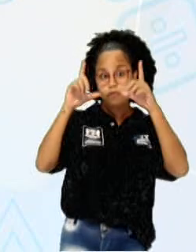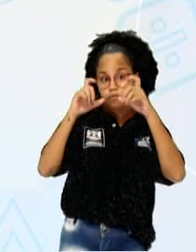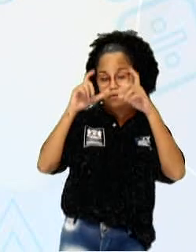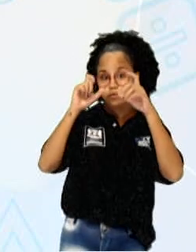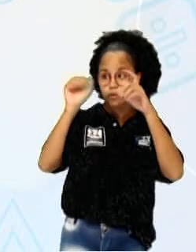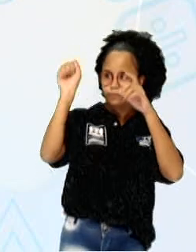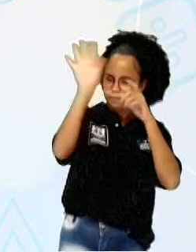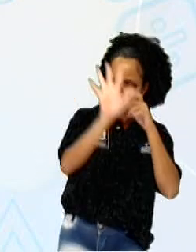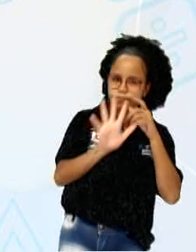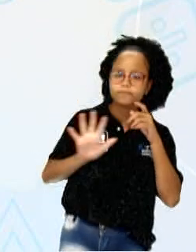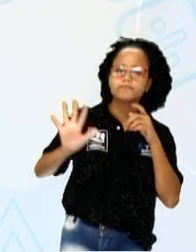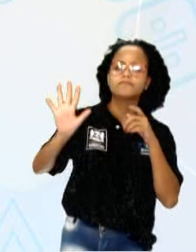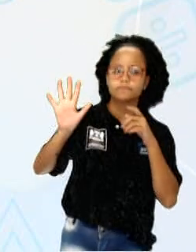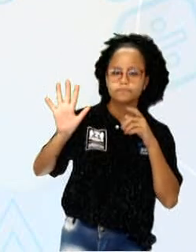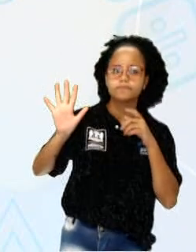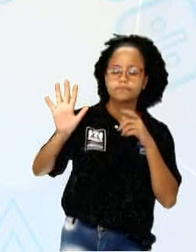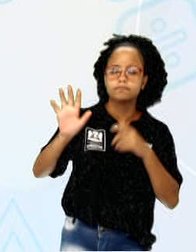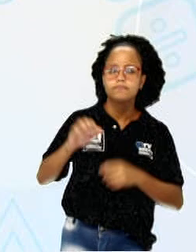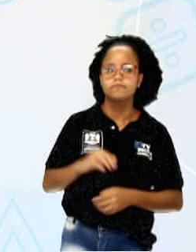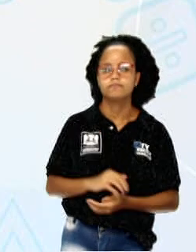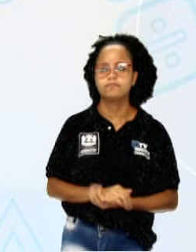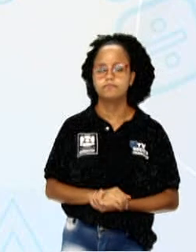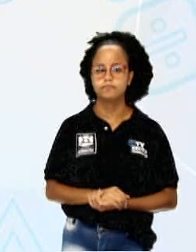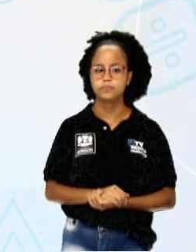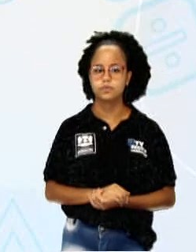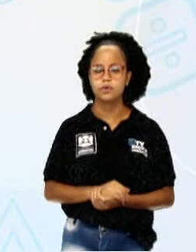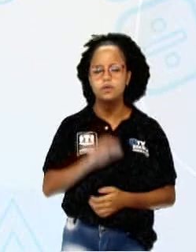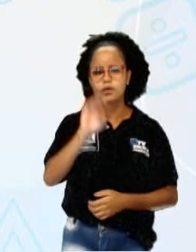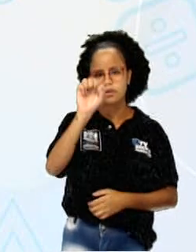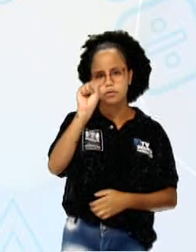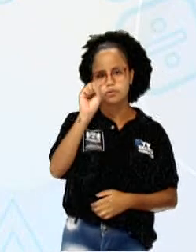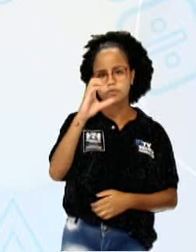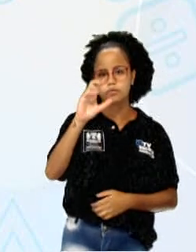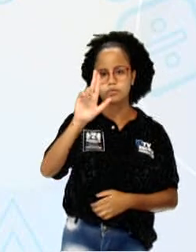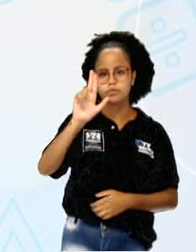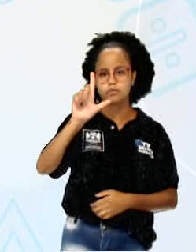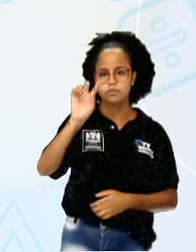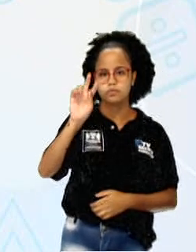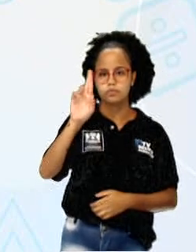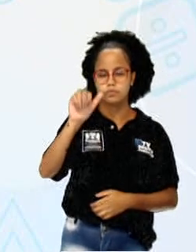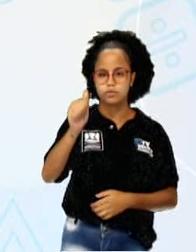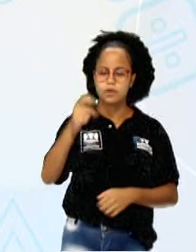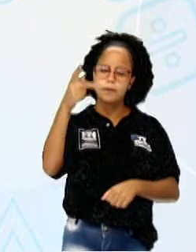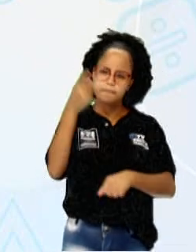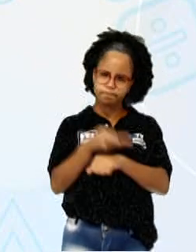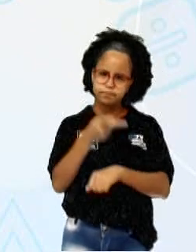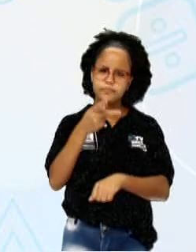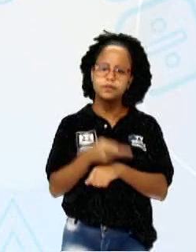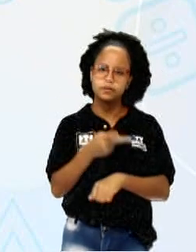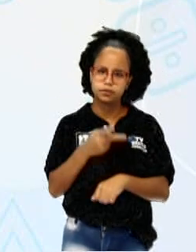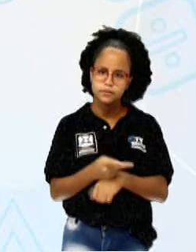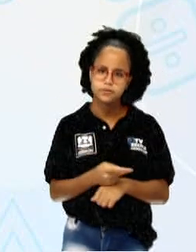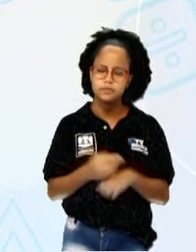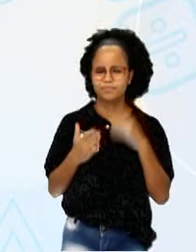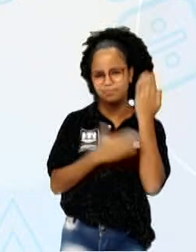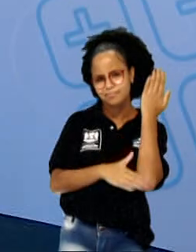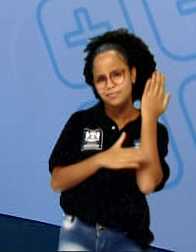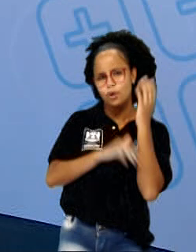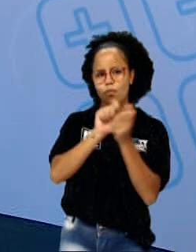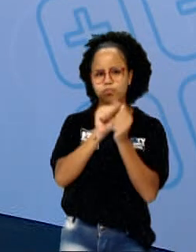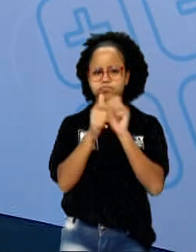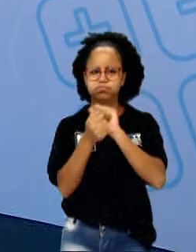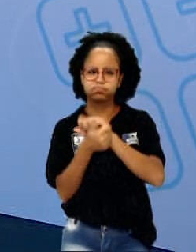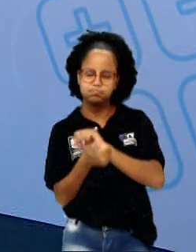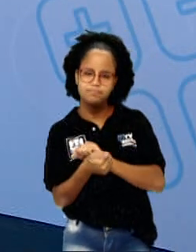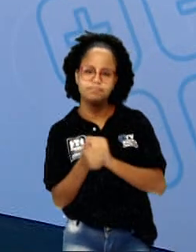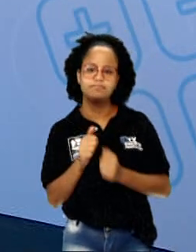seria a imagem. A foto em si. E na escultura, pode ser pedra, madeira, gila, barro. Não como eu sentei